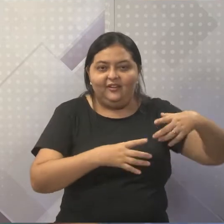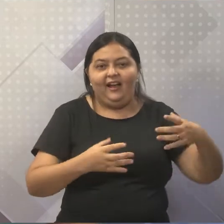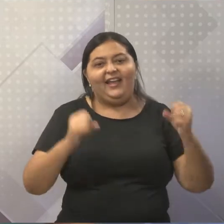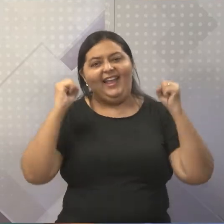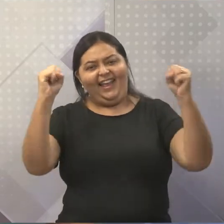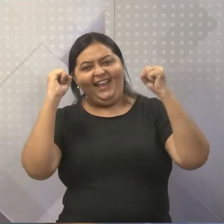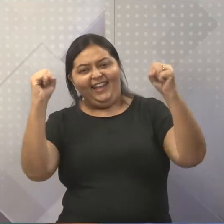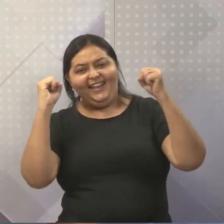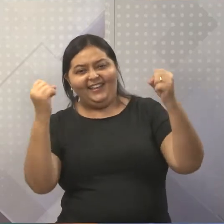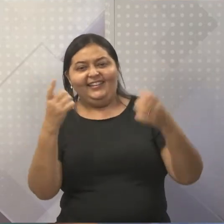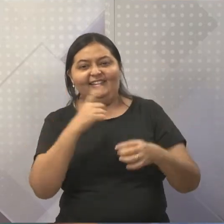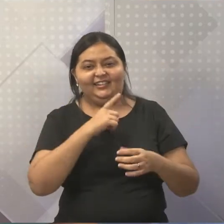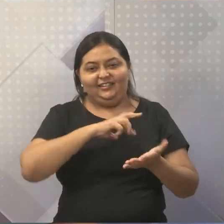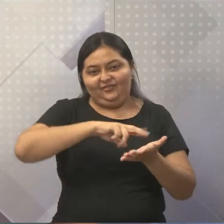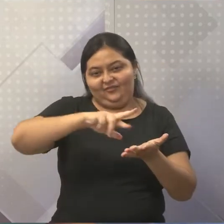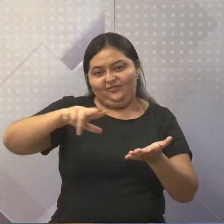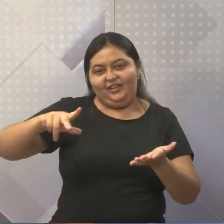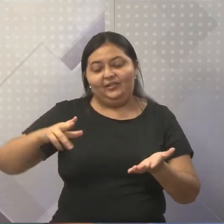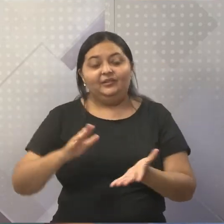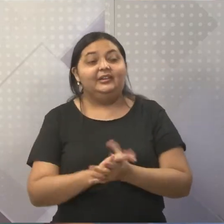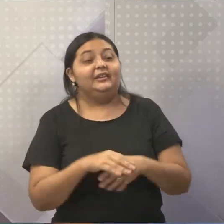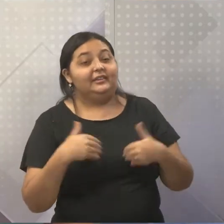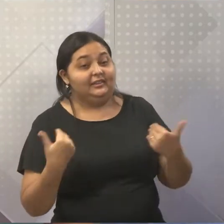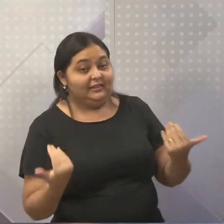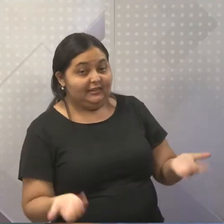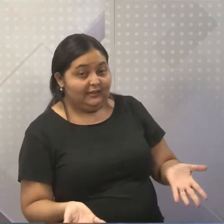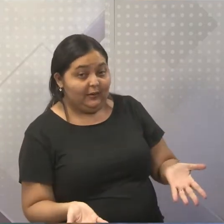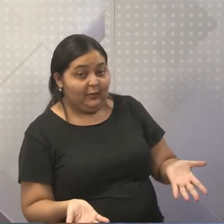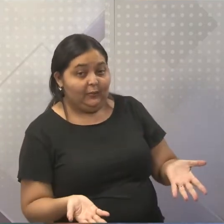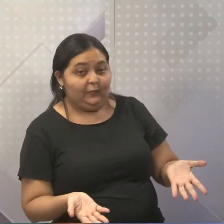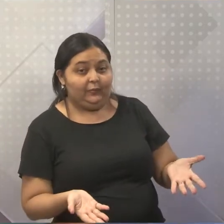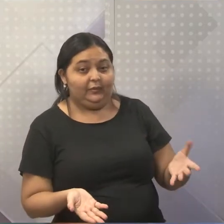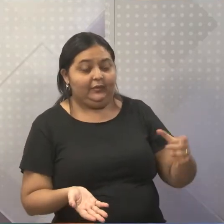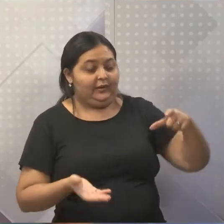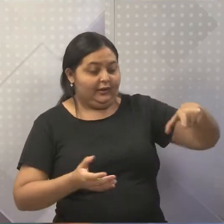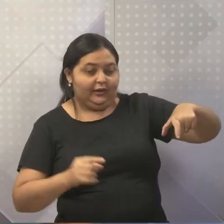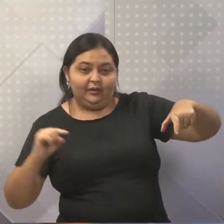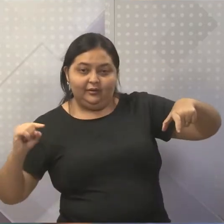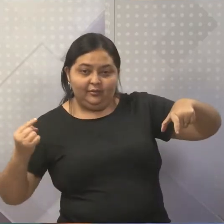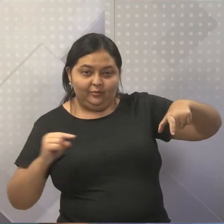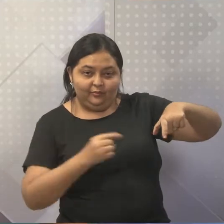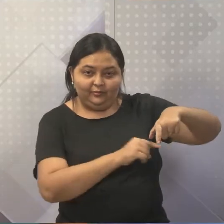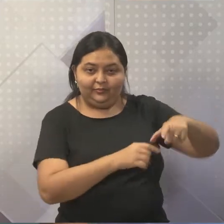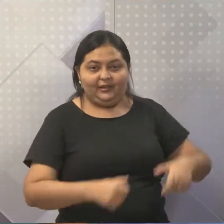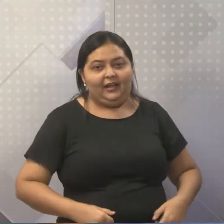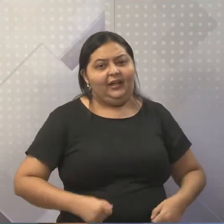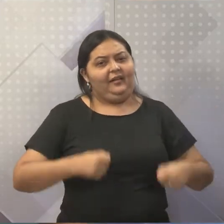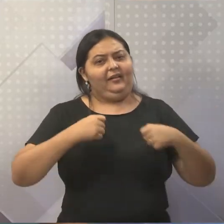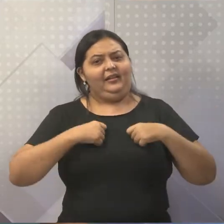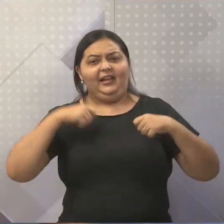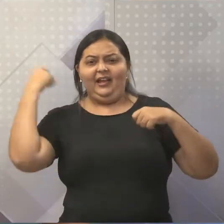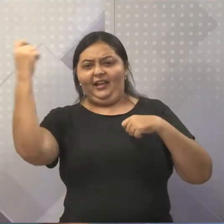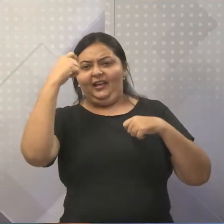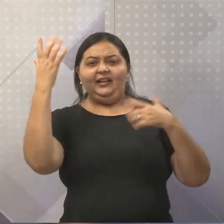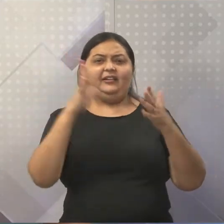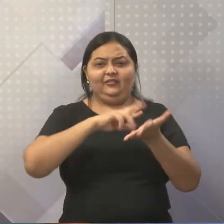traz essa ideia, realmente, principalmente quando faz o gol, essa comemoração de levantar a camisa e ir para a torcida. Enfim. Então, quer